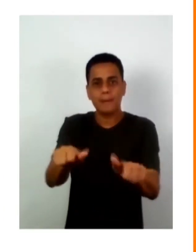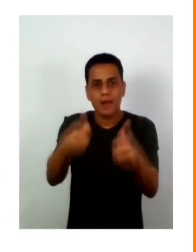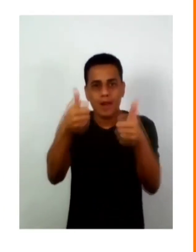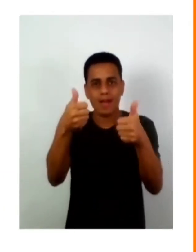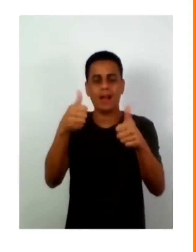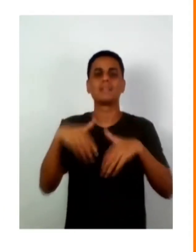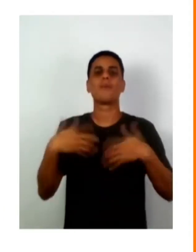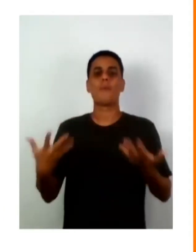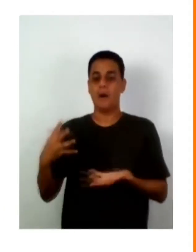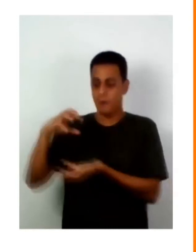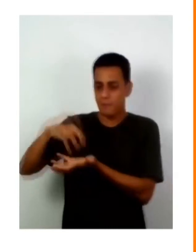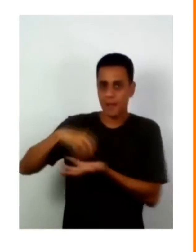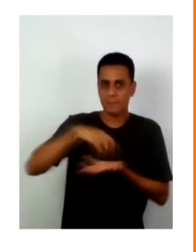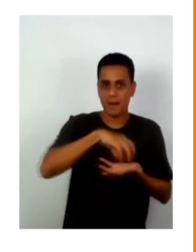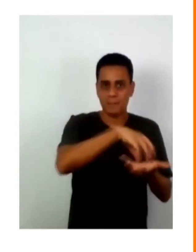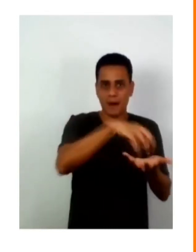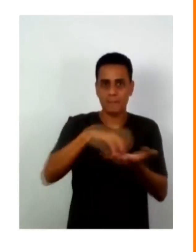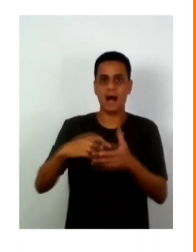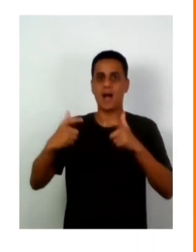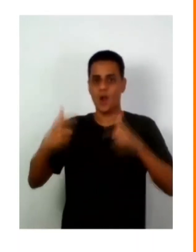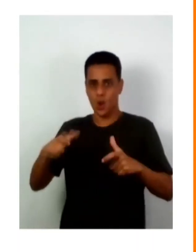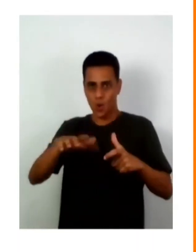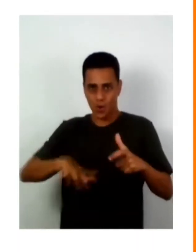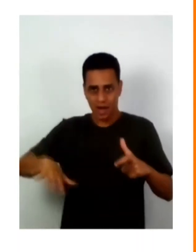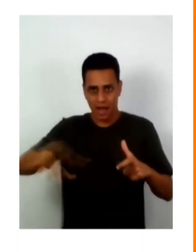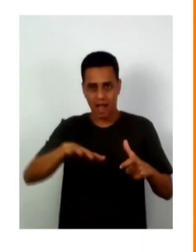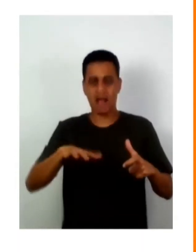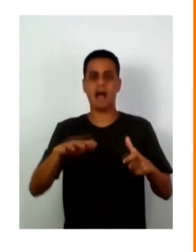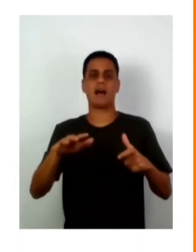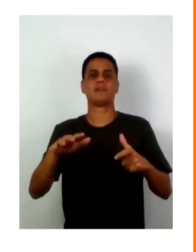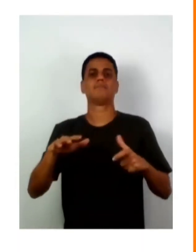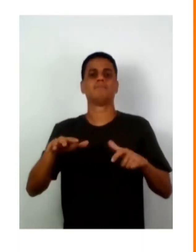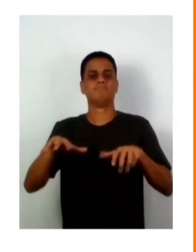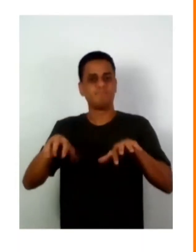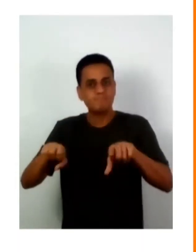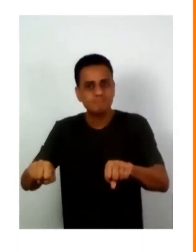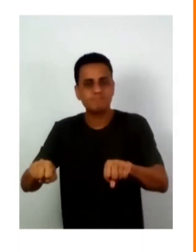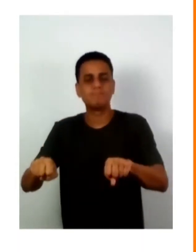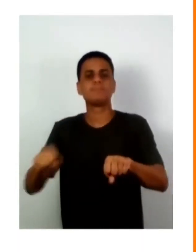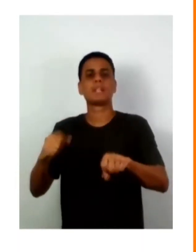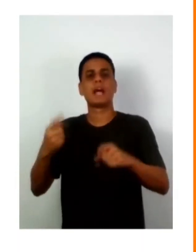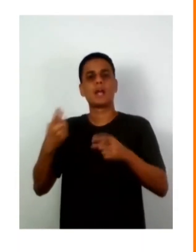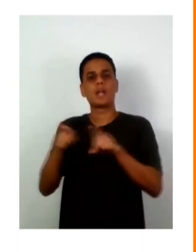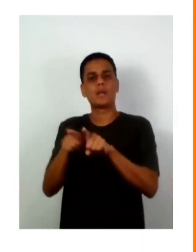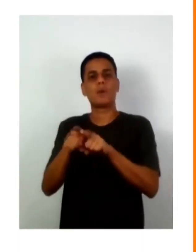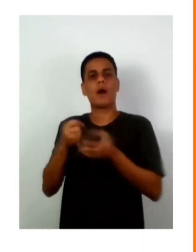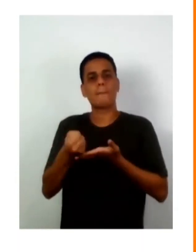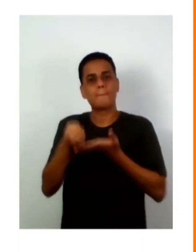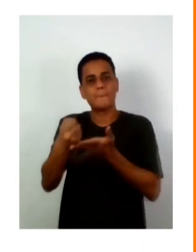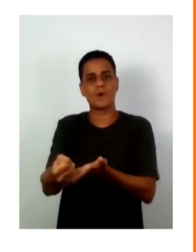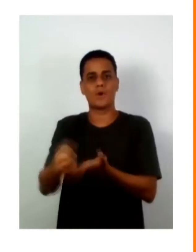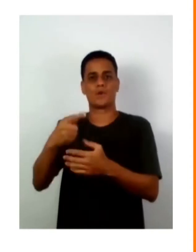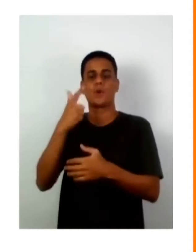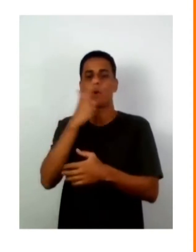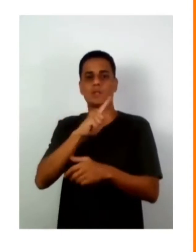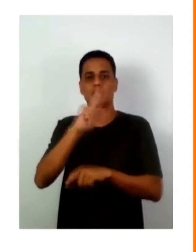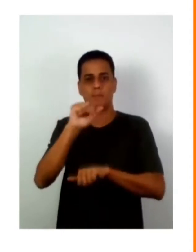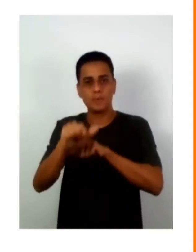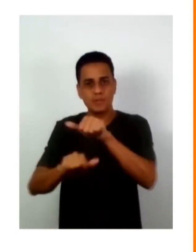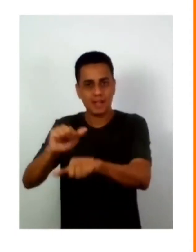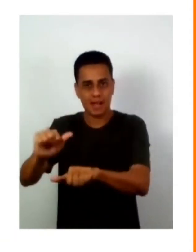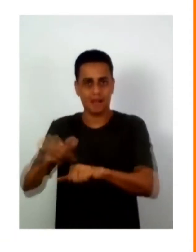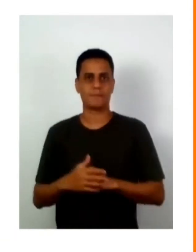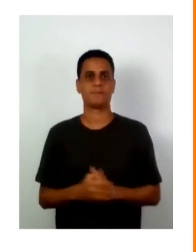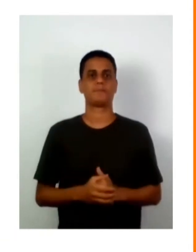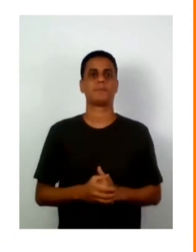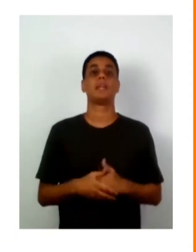assuntos e que eu preciso que existam tanto no território quanto nos centros de poder para gerar as transformações? Então, de forma